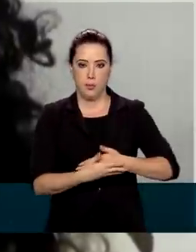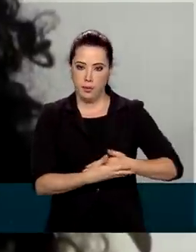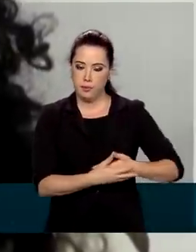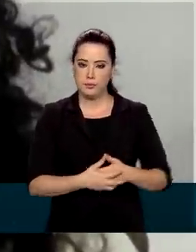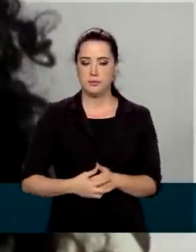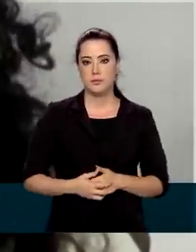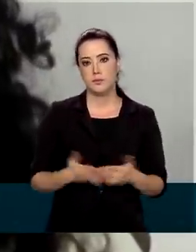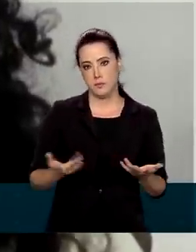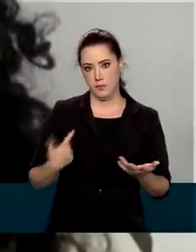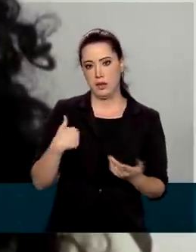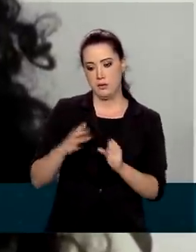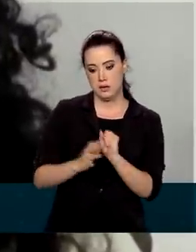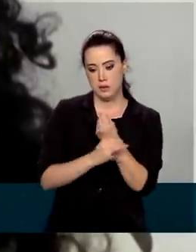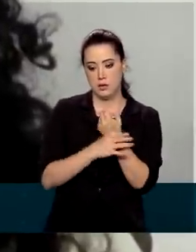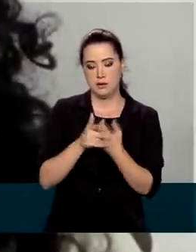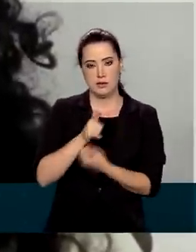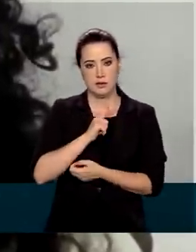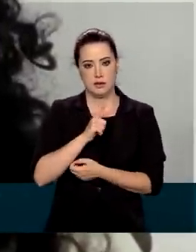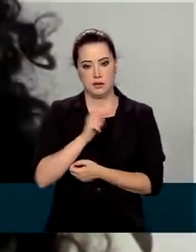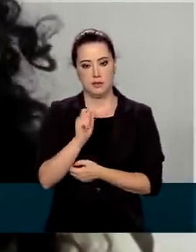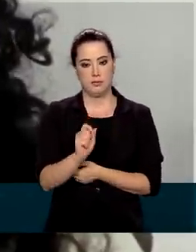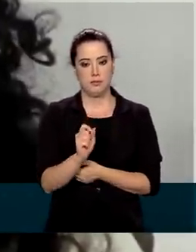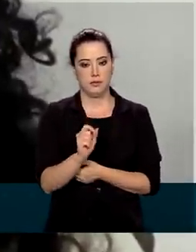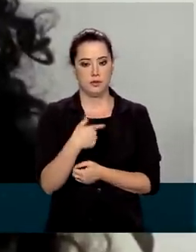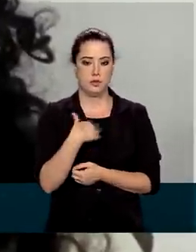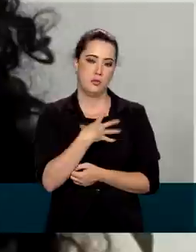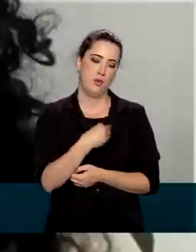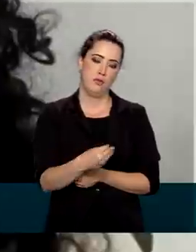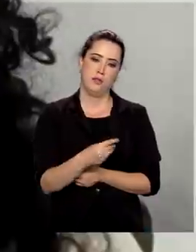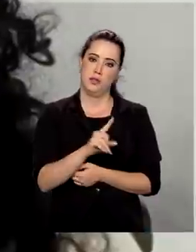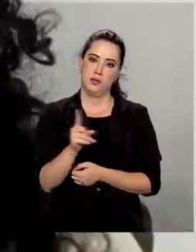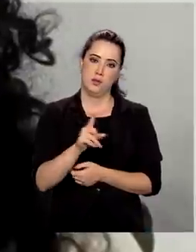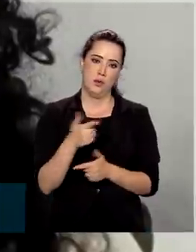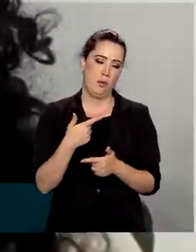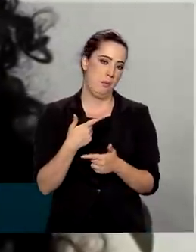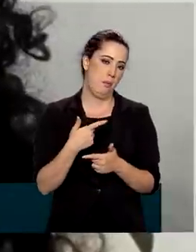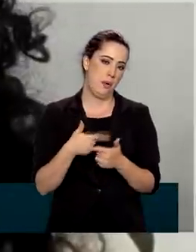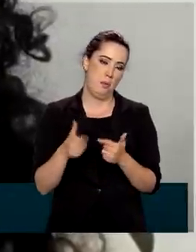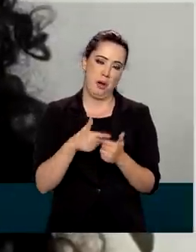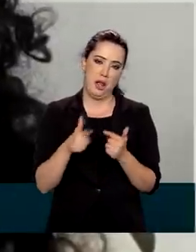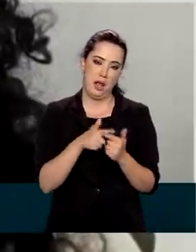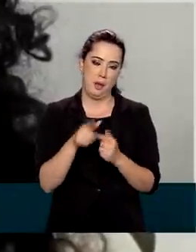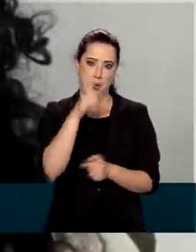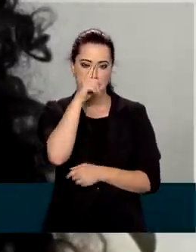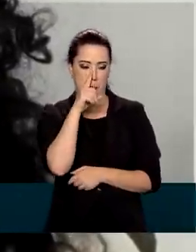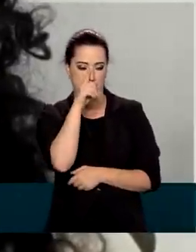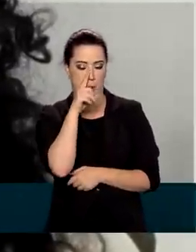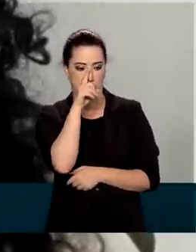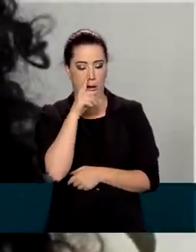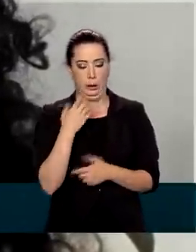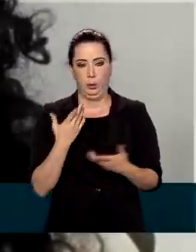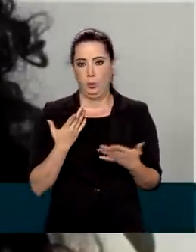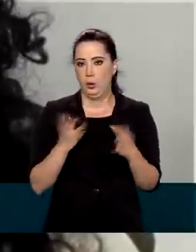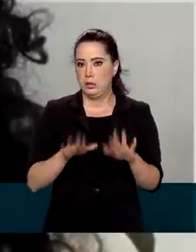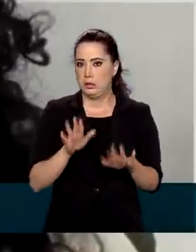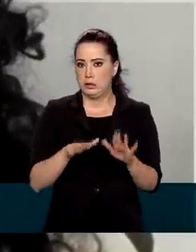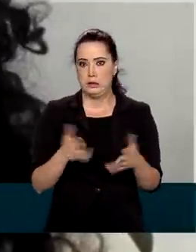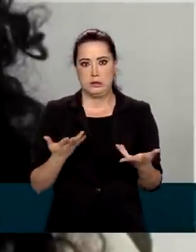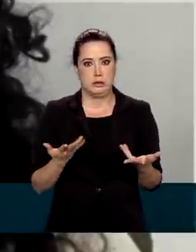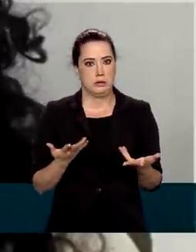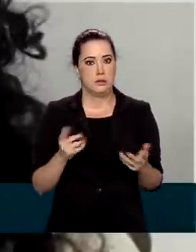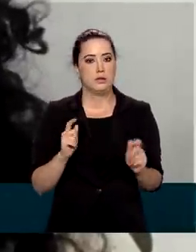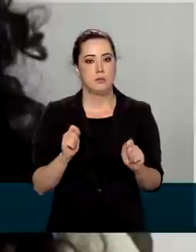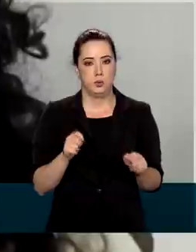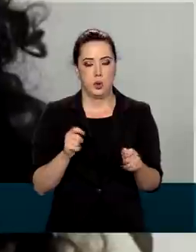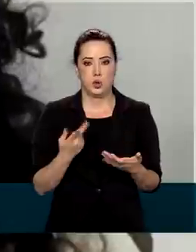eu tenho de que meu filho não vai estar correndo nenhum risco de vida ou perigo de